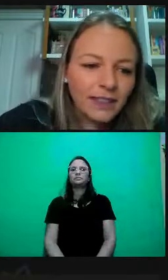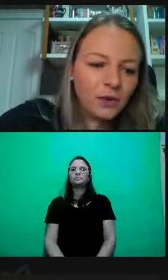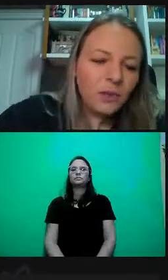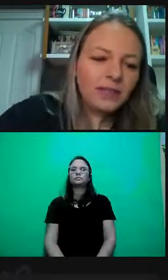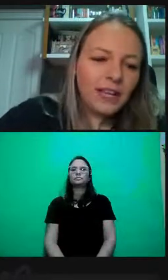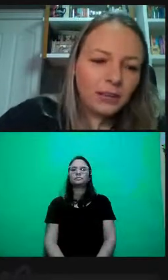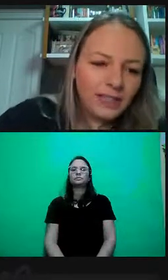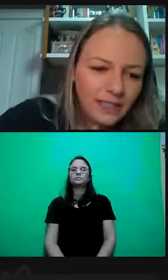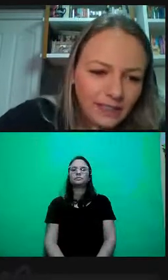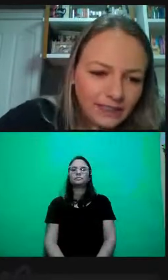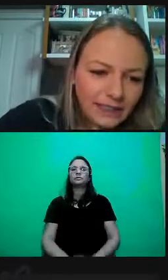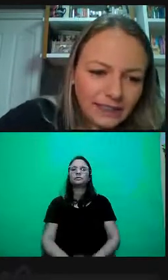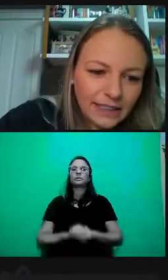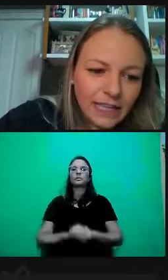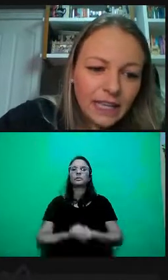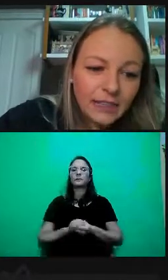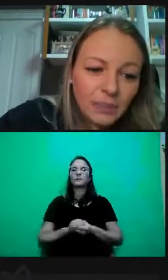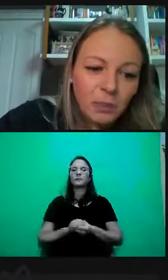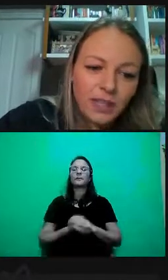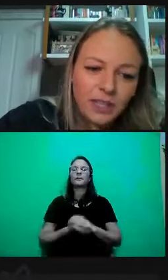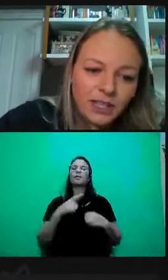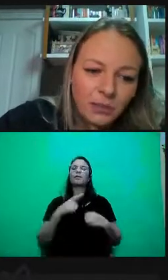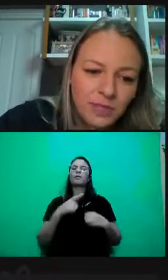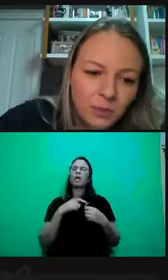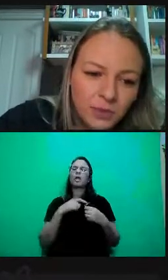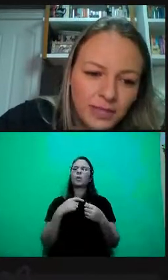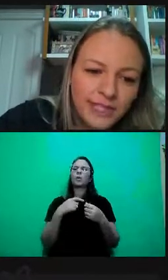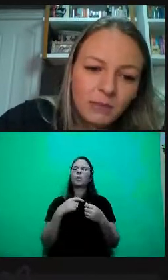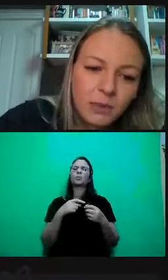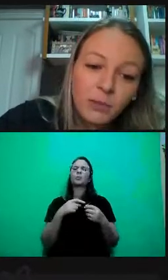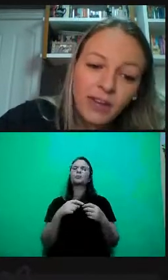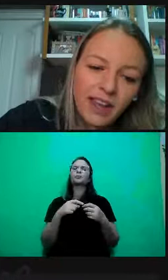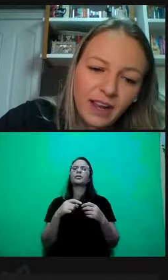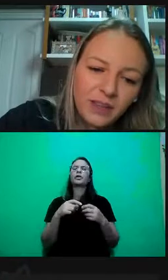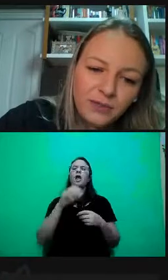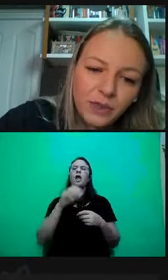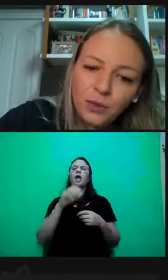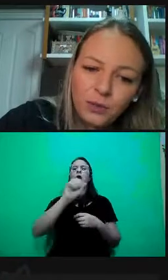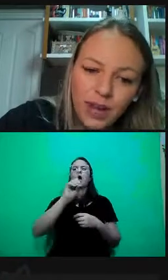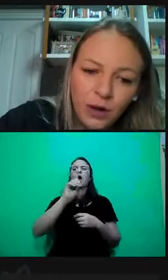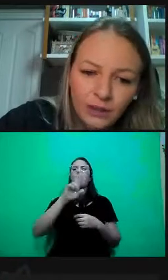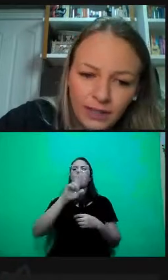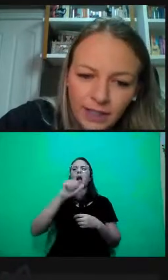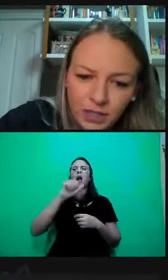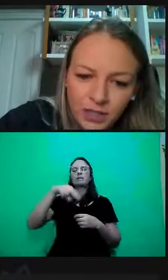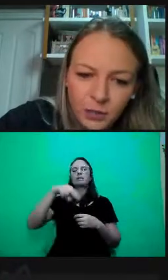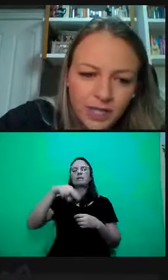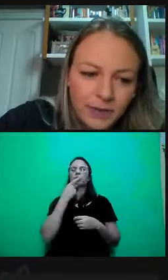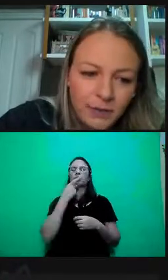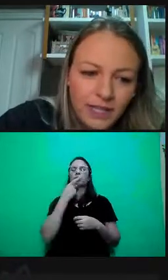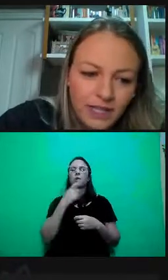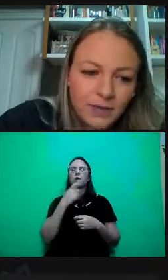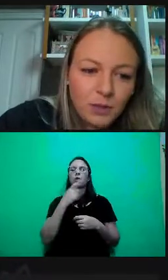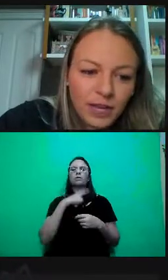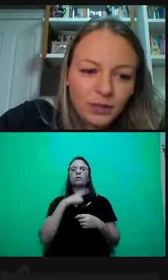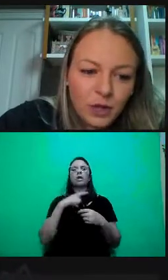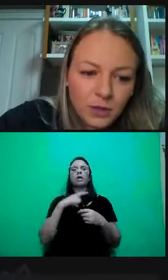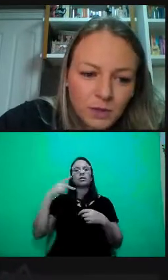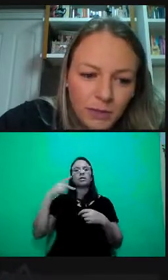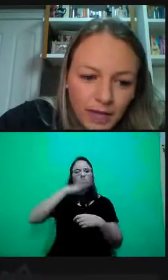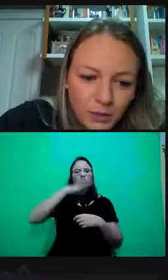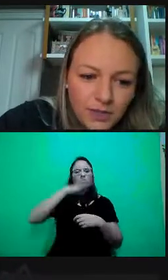E um comentário da Adriana, na política temos alguns exemplos sobre o que a Kátia falou, a cota de candidaturas femininas